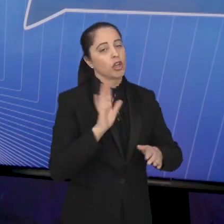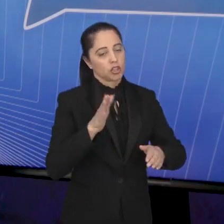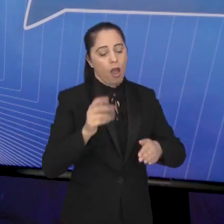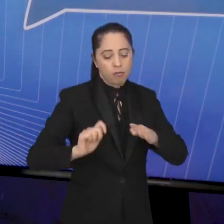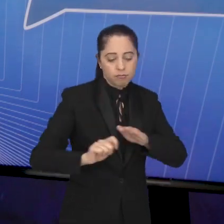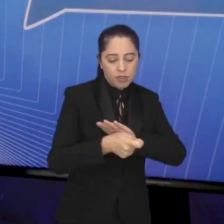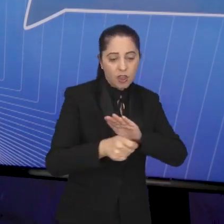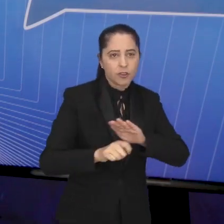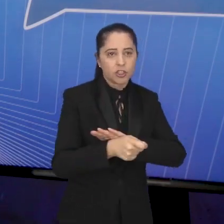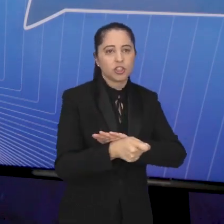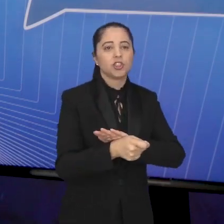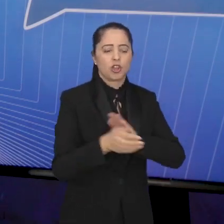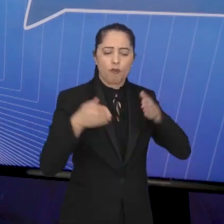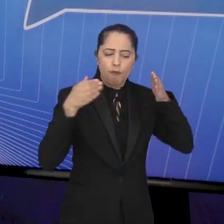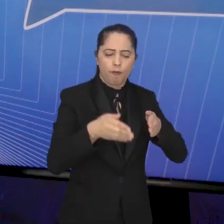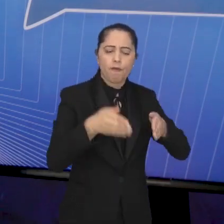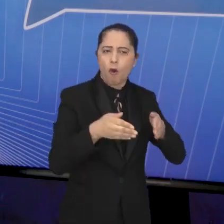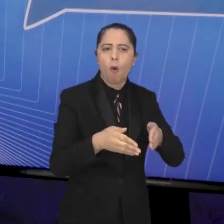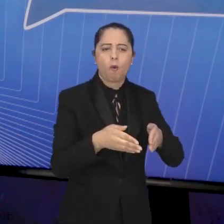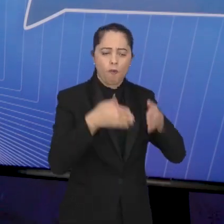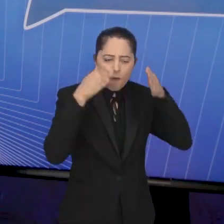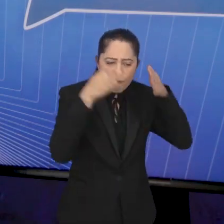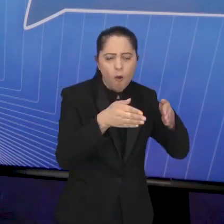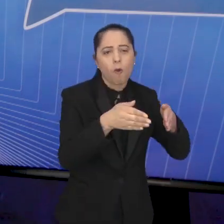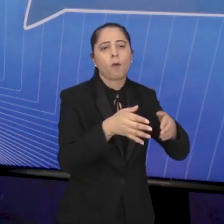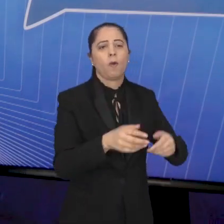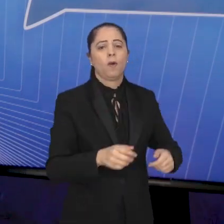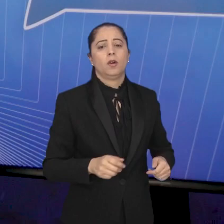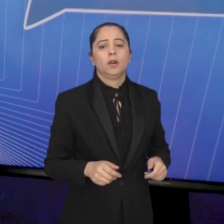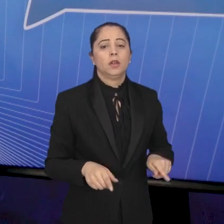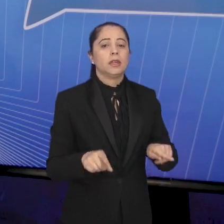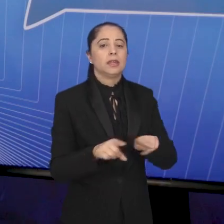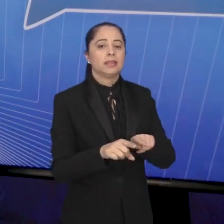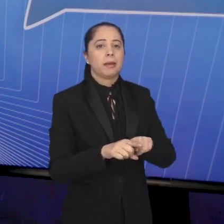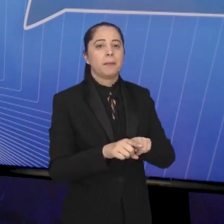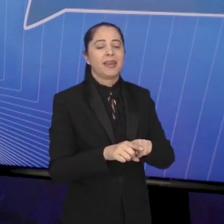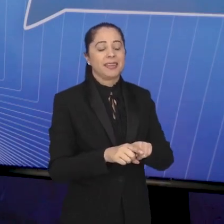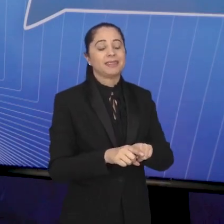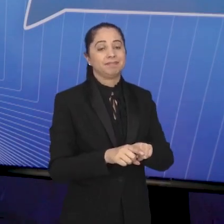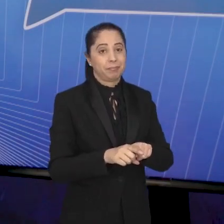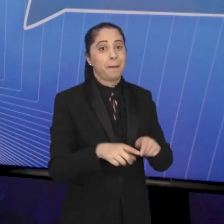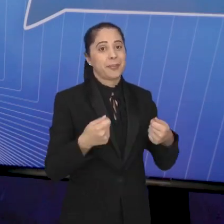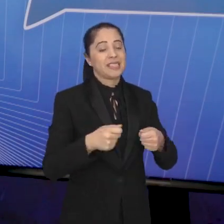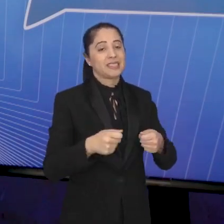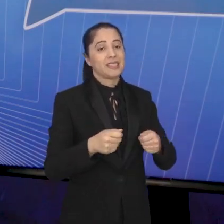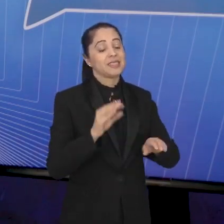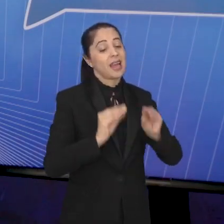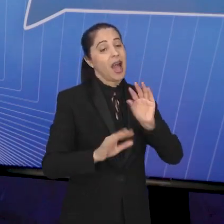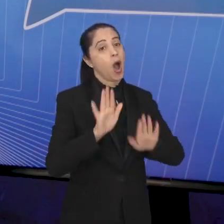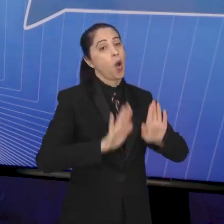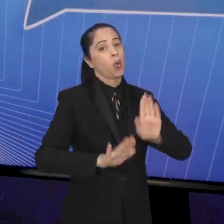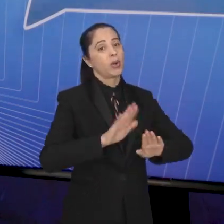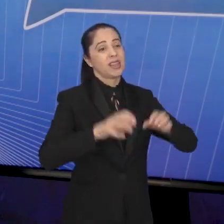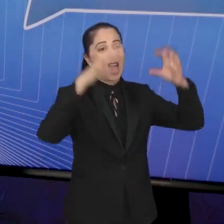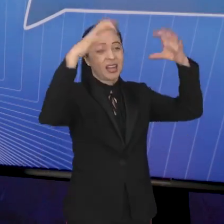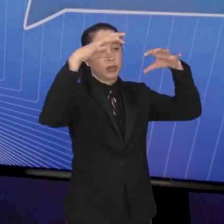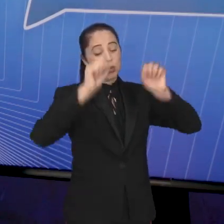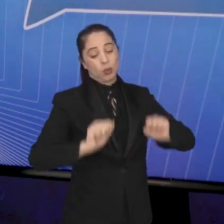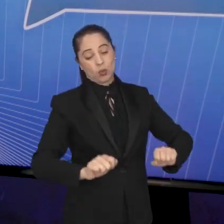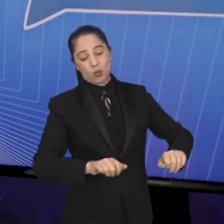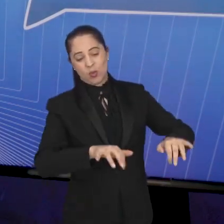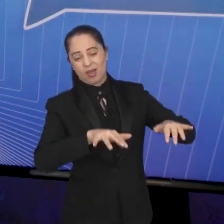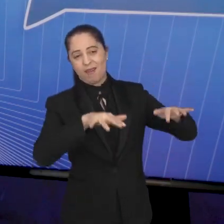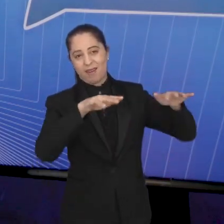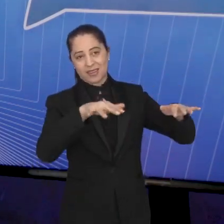investindo pesado nisso também. E na parte de enchente, também temos direcionado recursos